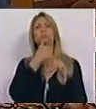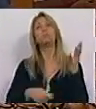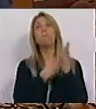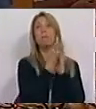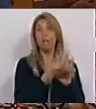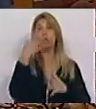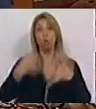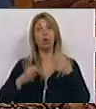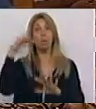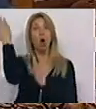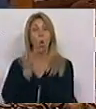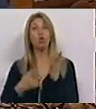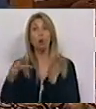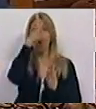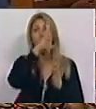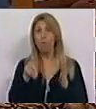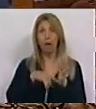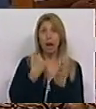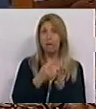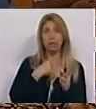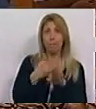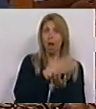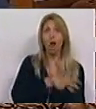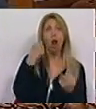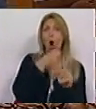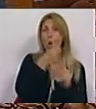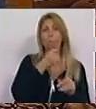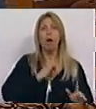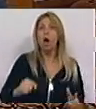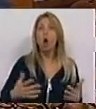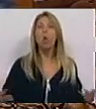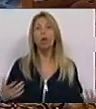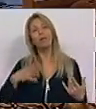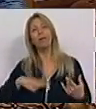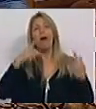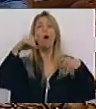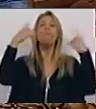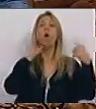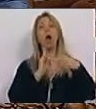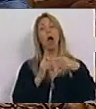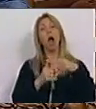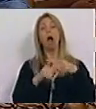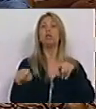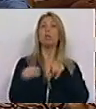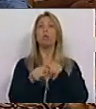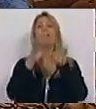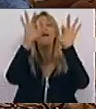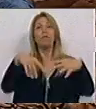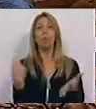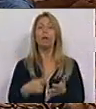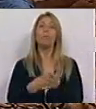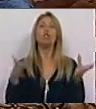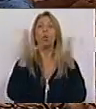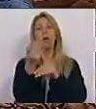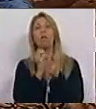Tribunal Constitucional que o Governo sempre combateu e apresentar como sinal do êxito da sua política o fim da contribuição extraordinária para a